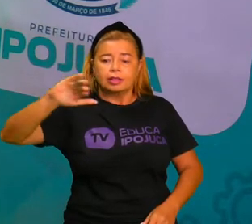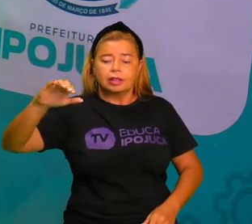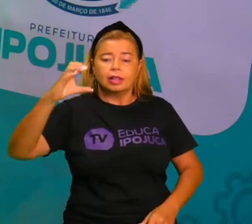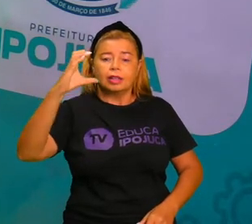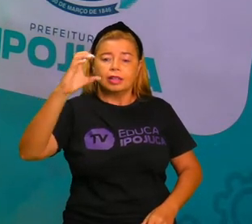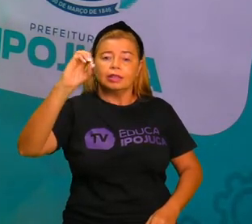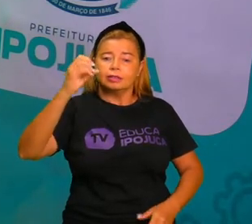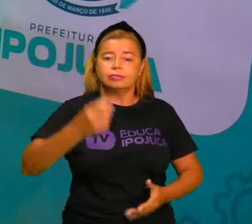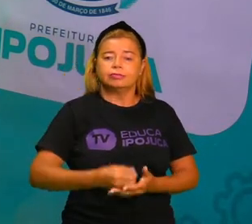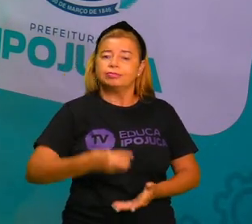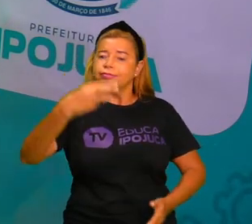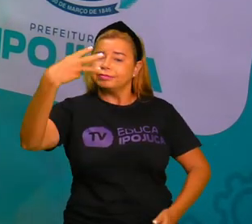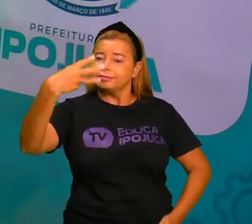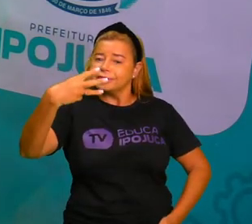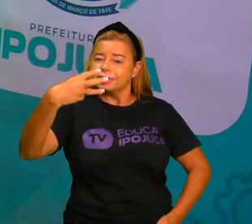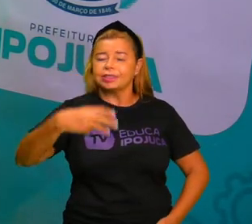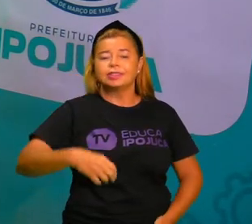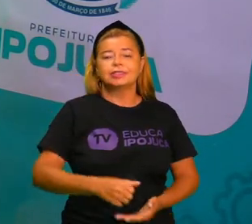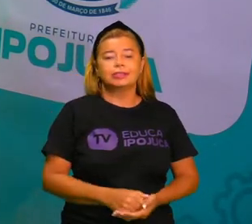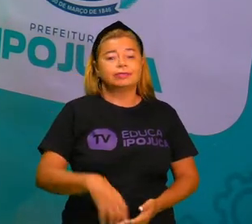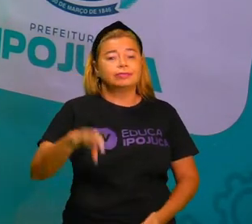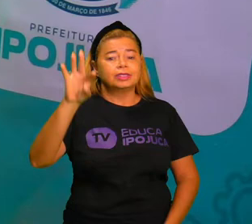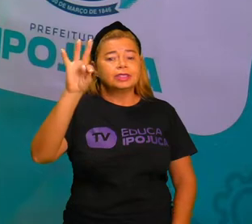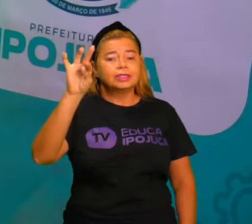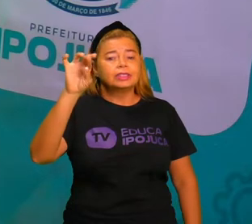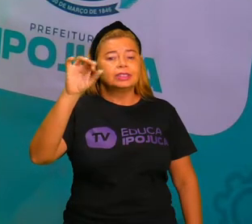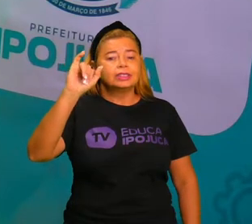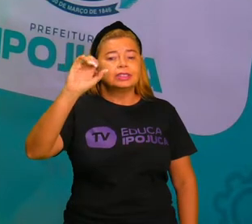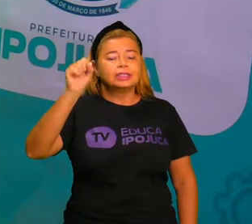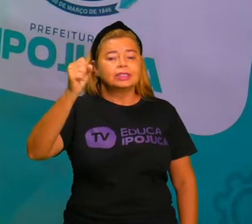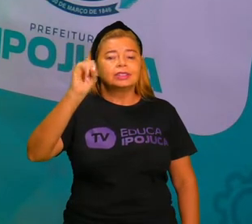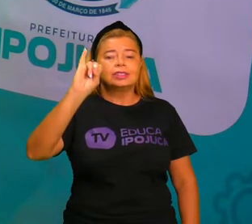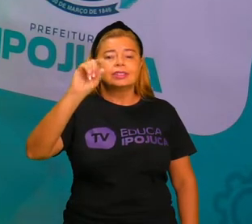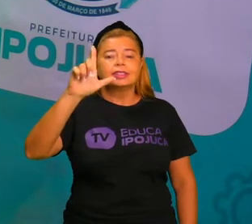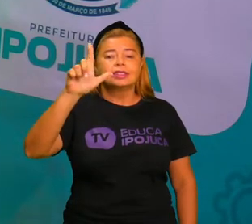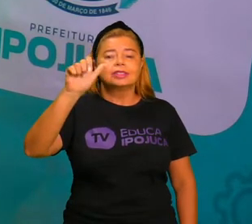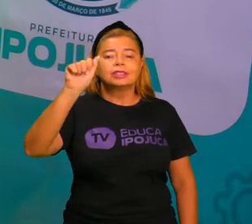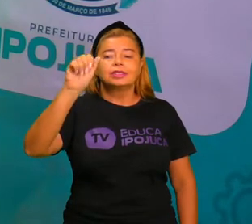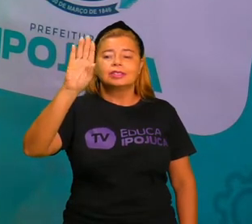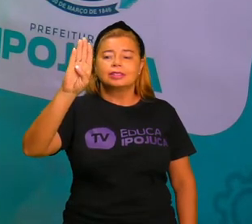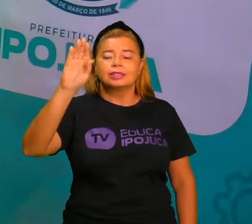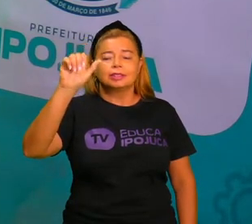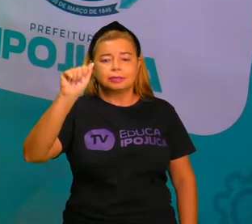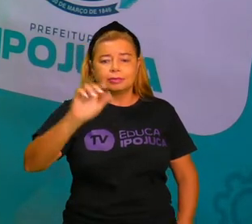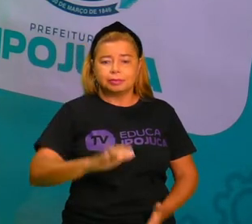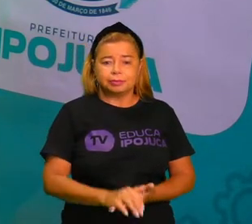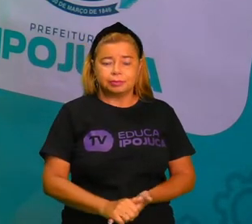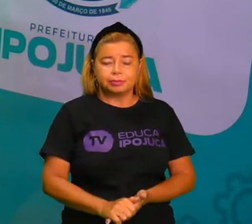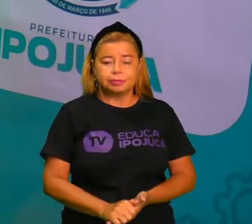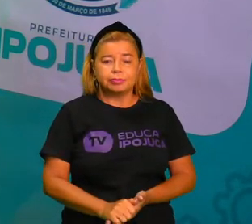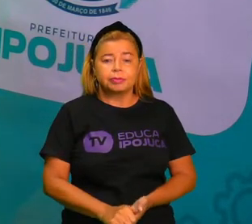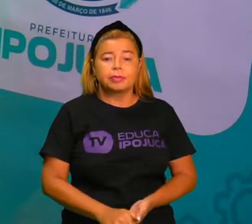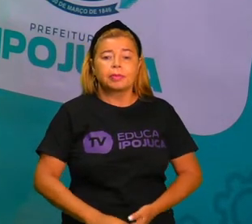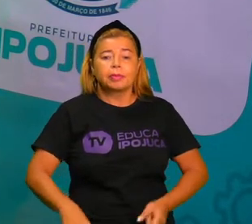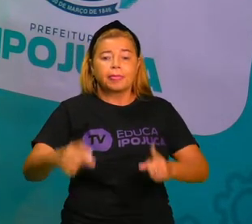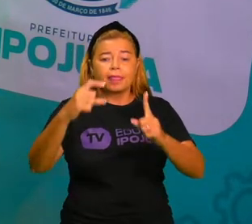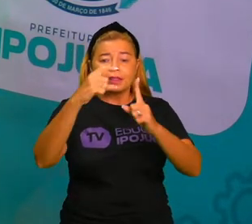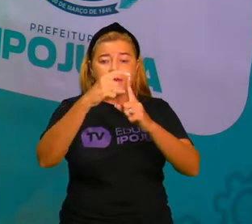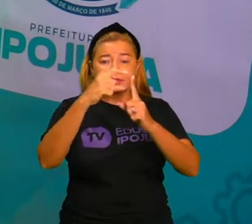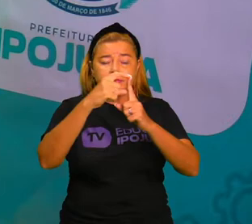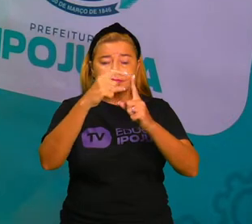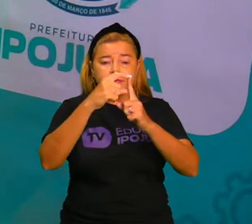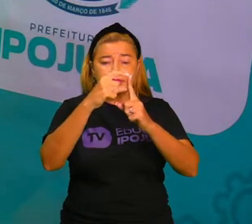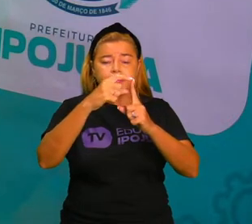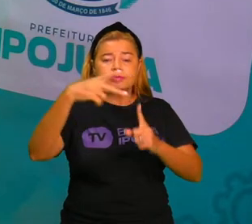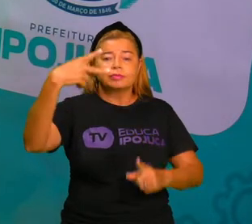Fácil, fácil, né? Então, vamos seguindo. Palavras polissílabas. Quatro ou mais